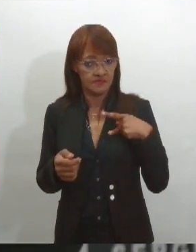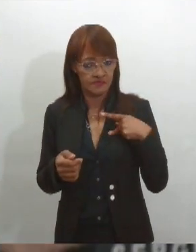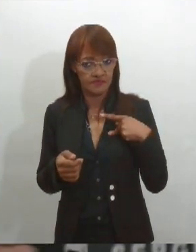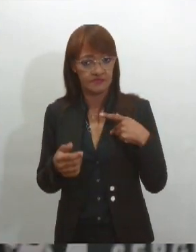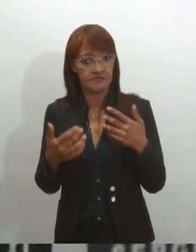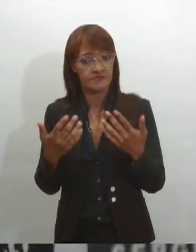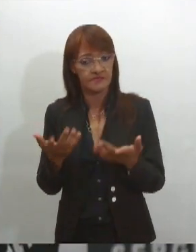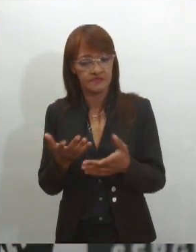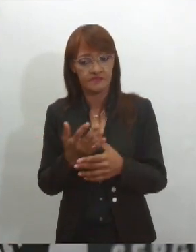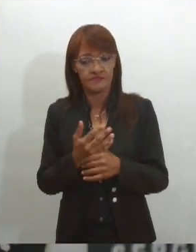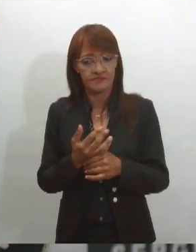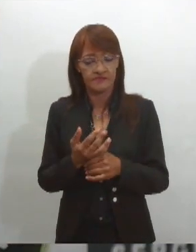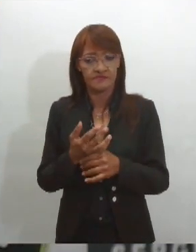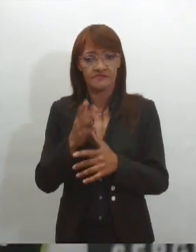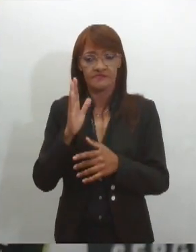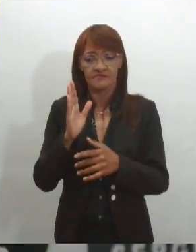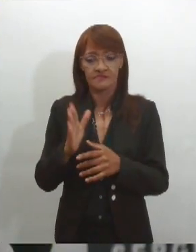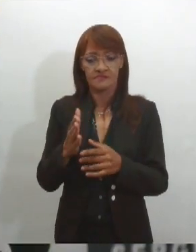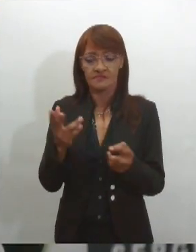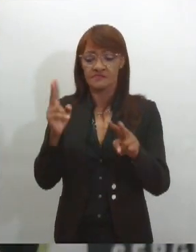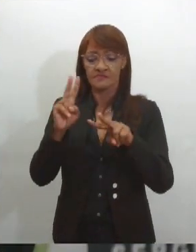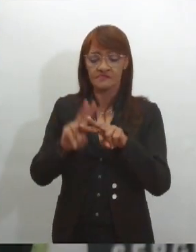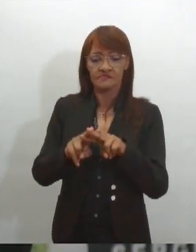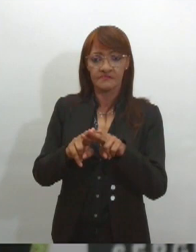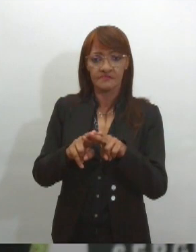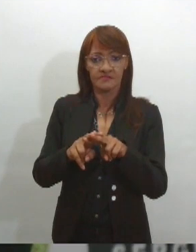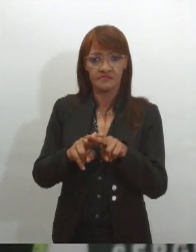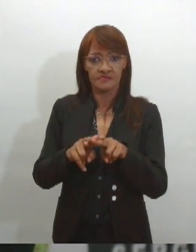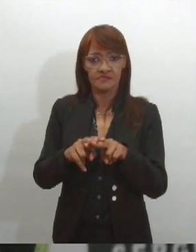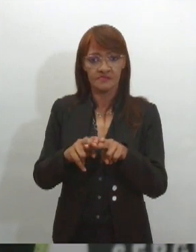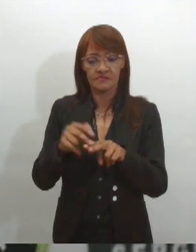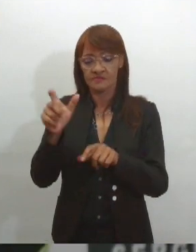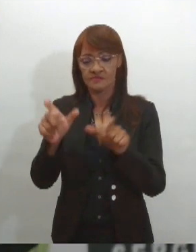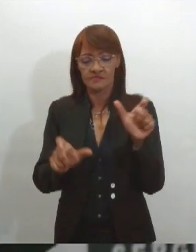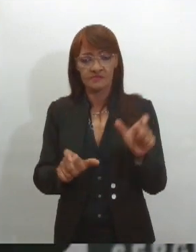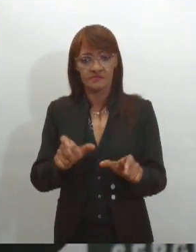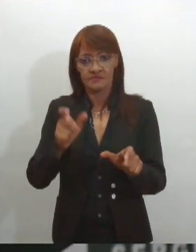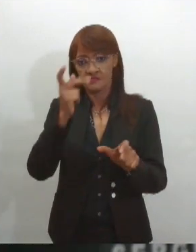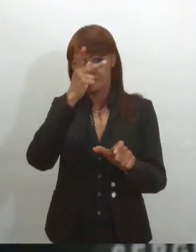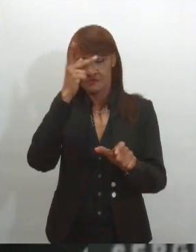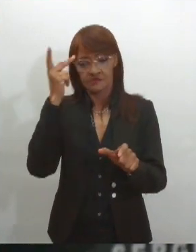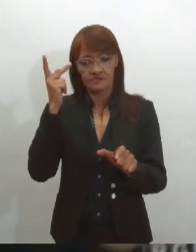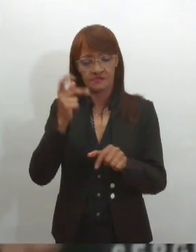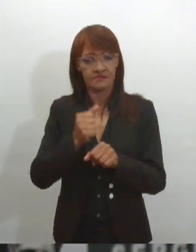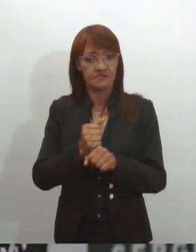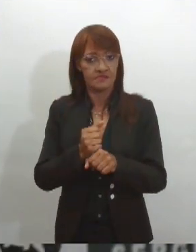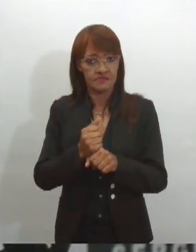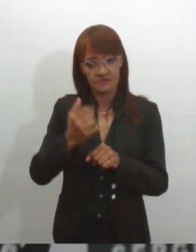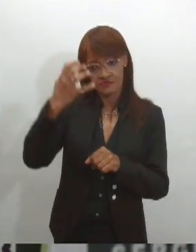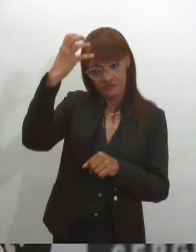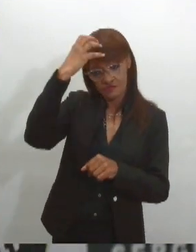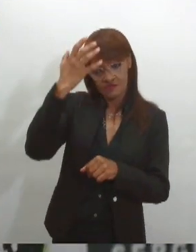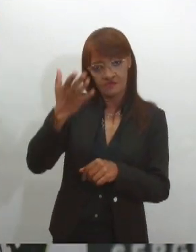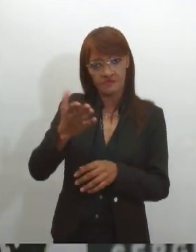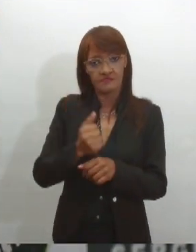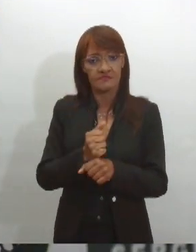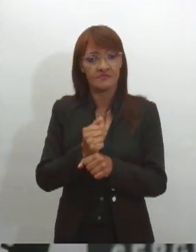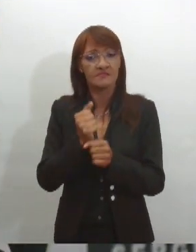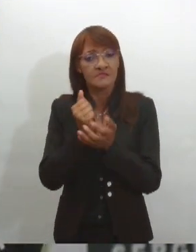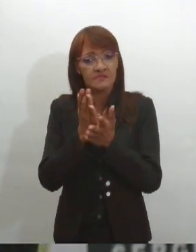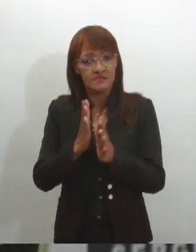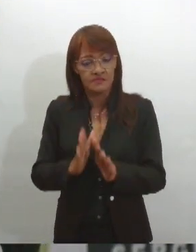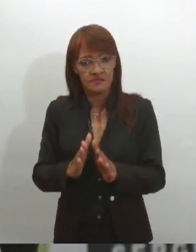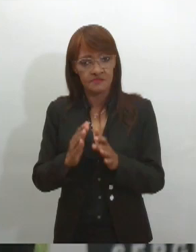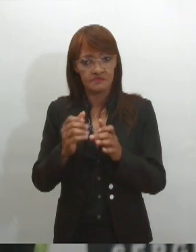colocando atrás das grades aqueles elementos que praticam esse tipo de crime, desestimulando essa prática criminosa no Estado de Sergipe.